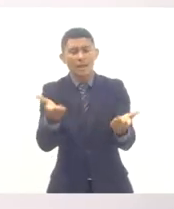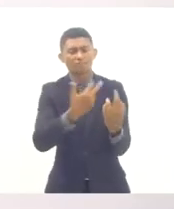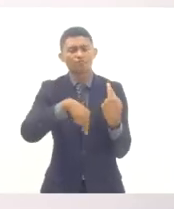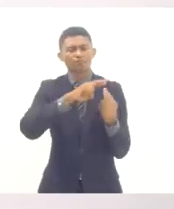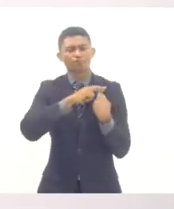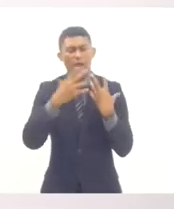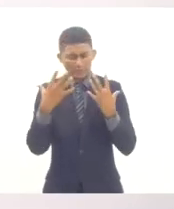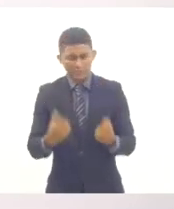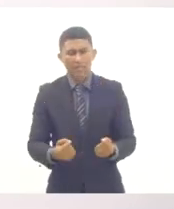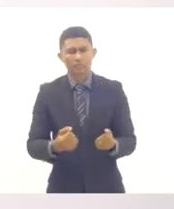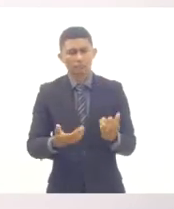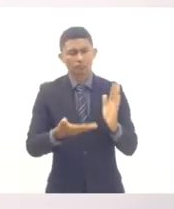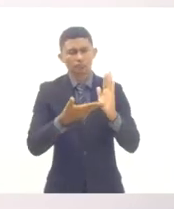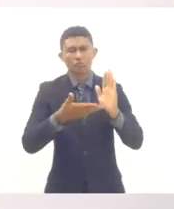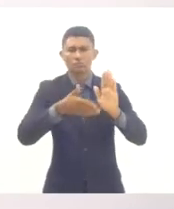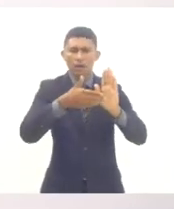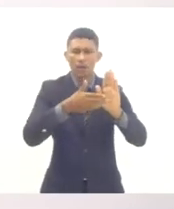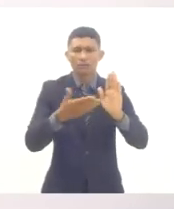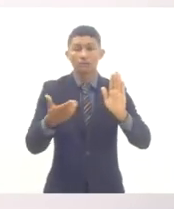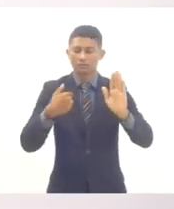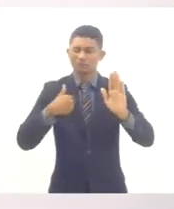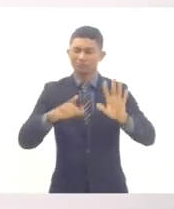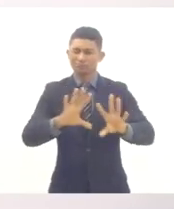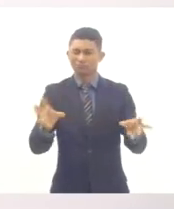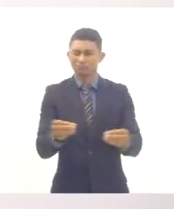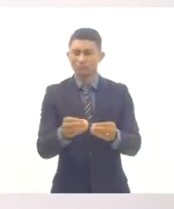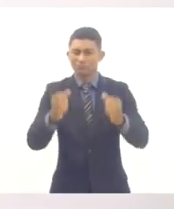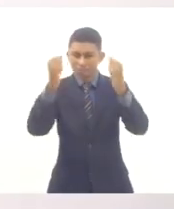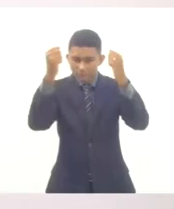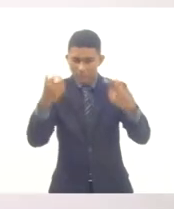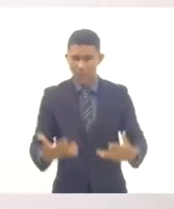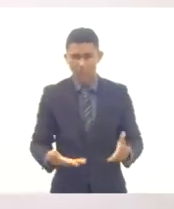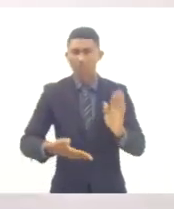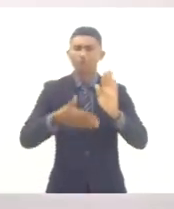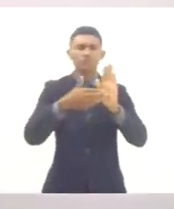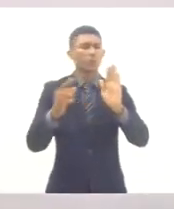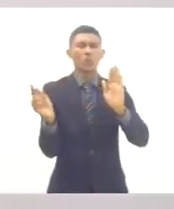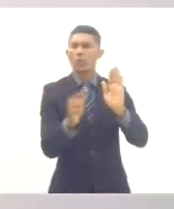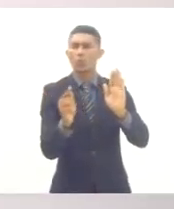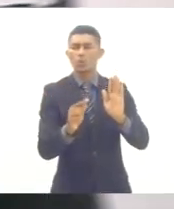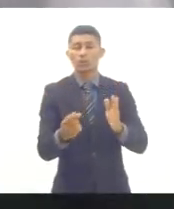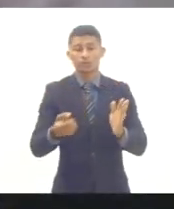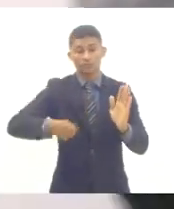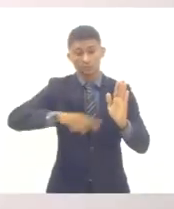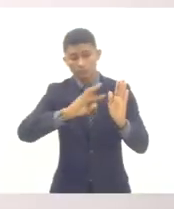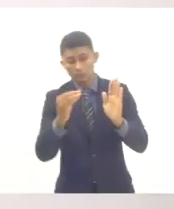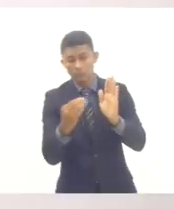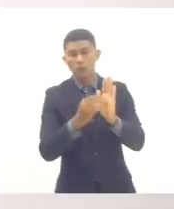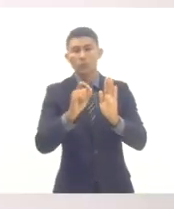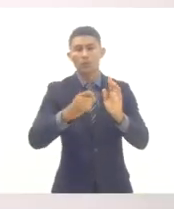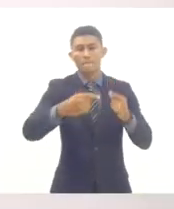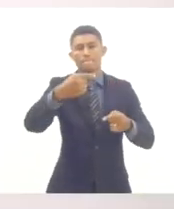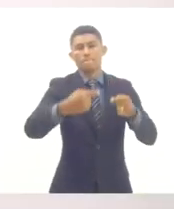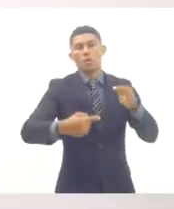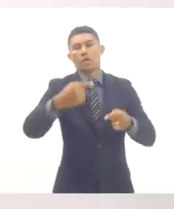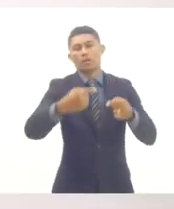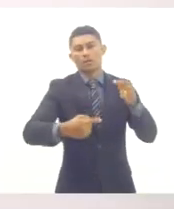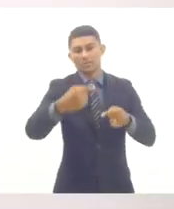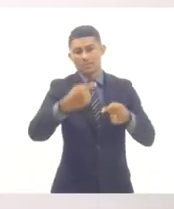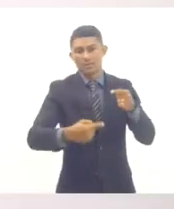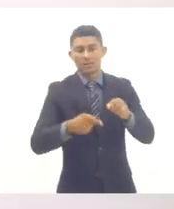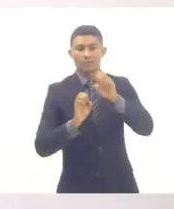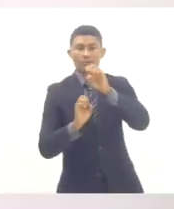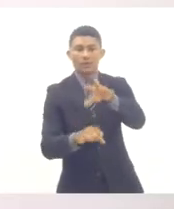pauta, eu vou falar rapidamente sobre o que ela traz. Nós falamos das políticas educacionais estruturais,